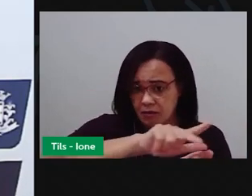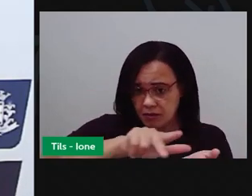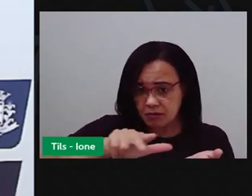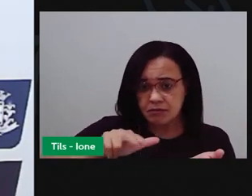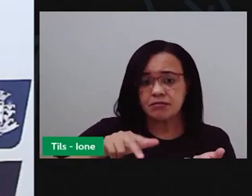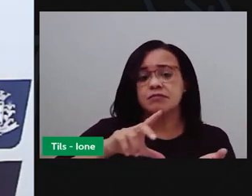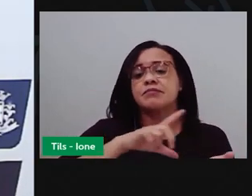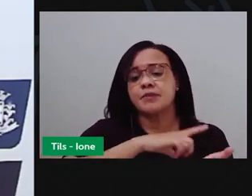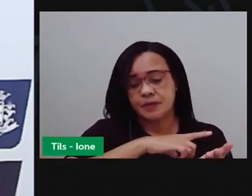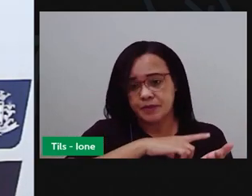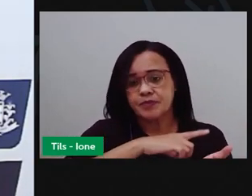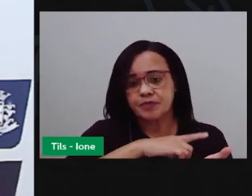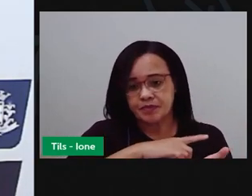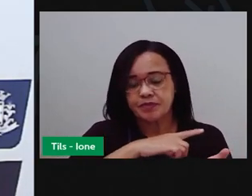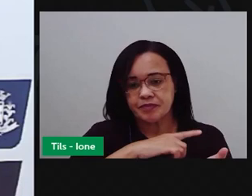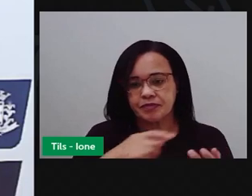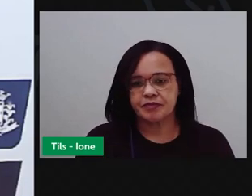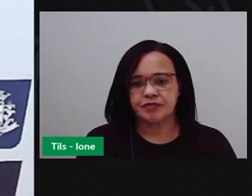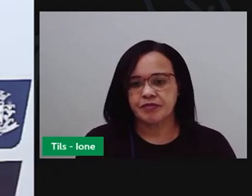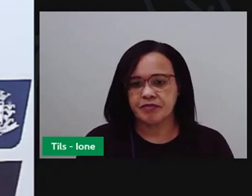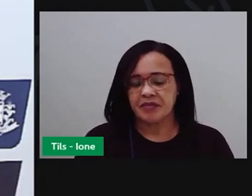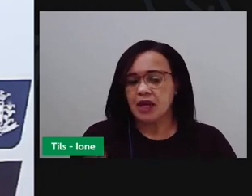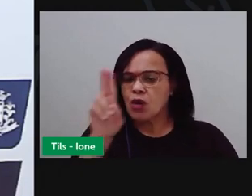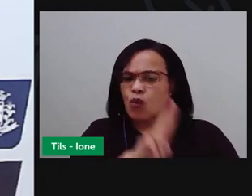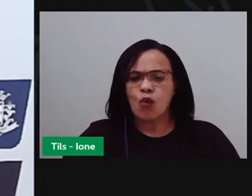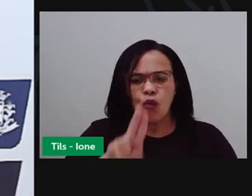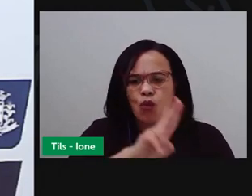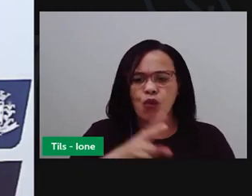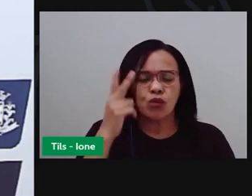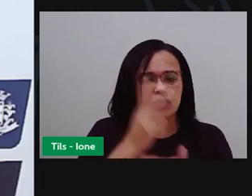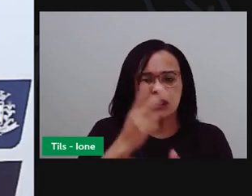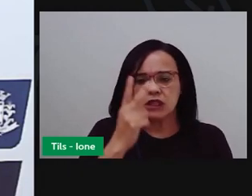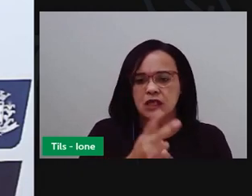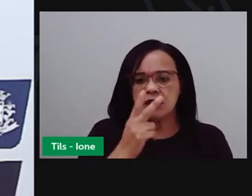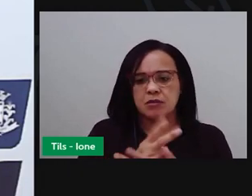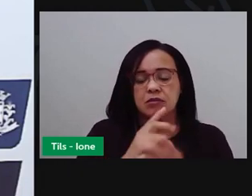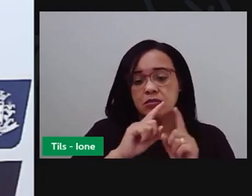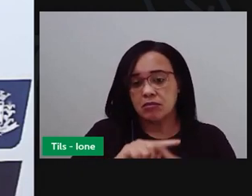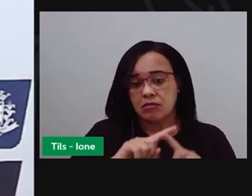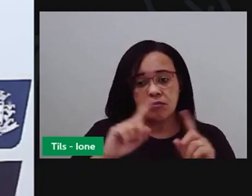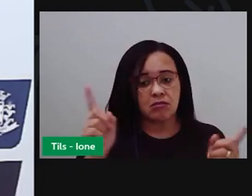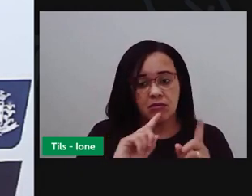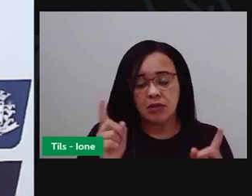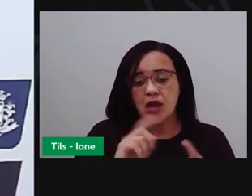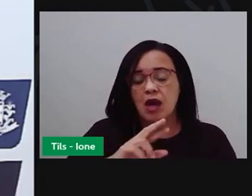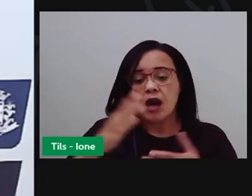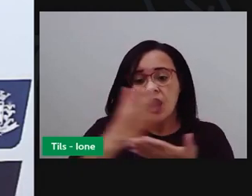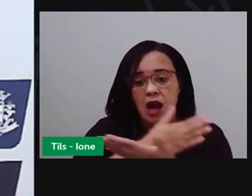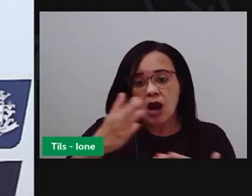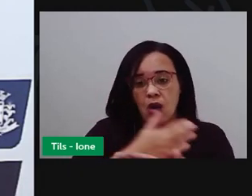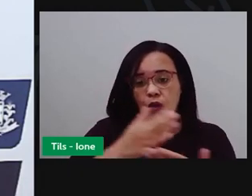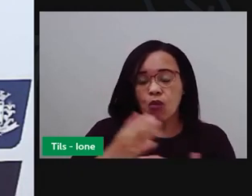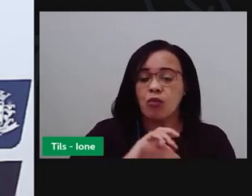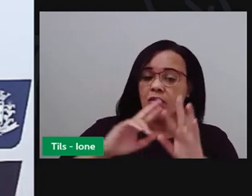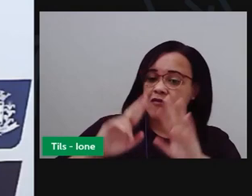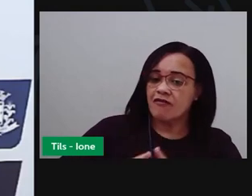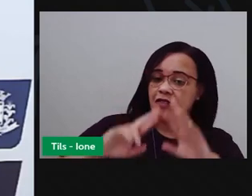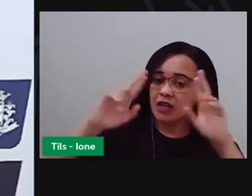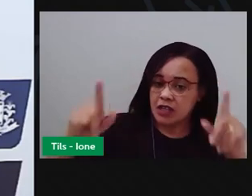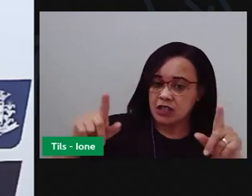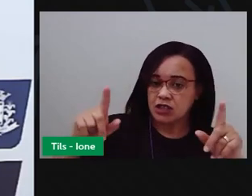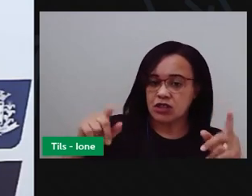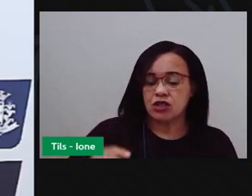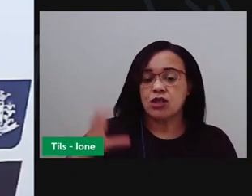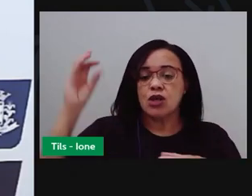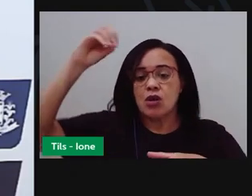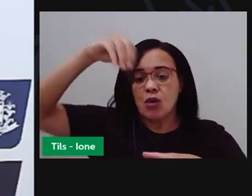que traz pra gente medidas convencionais, que indicam pra gente a grama, o quilo.